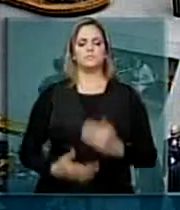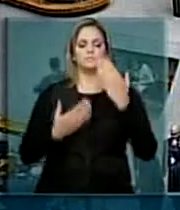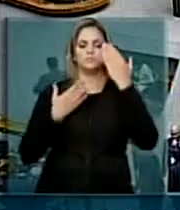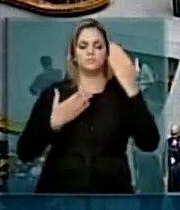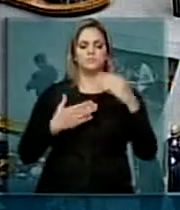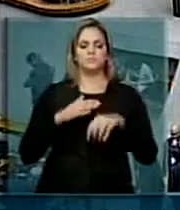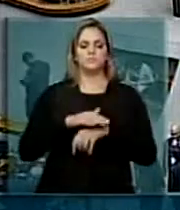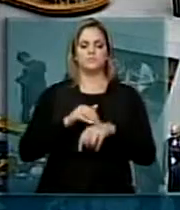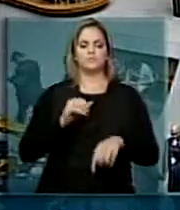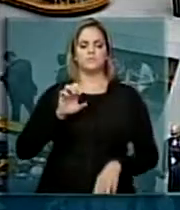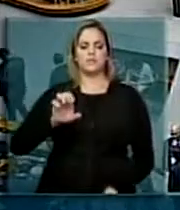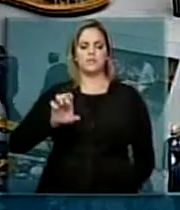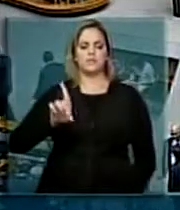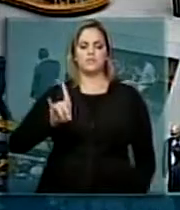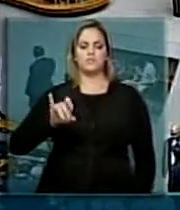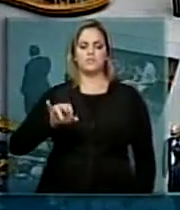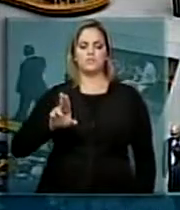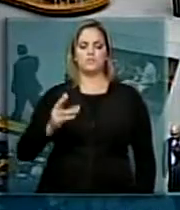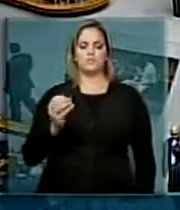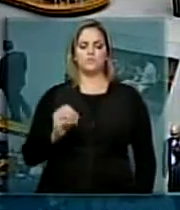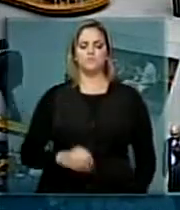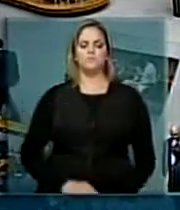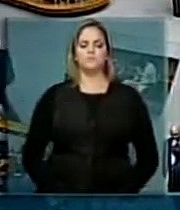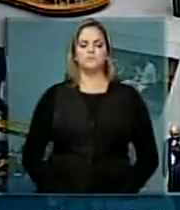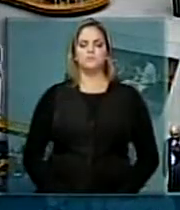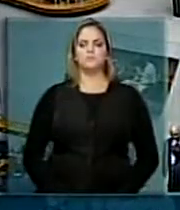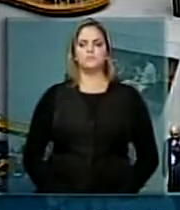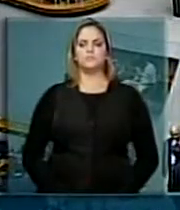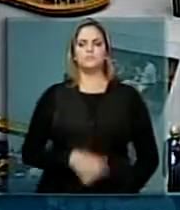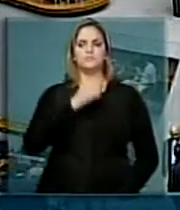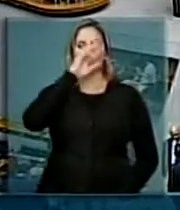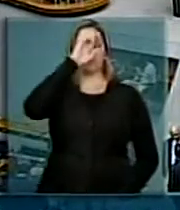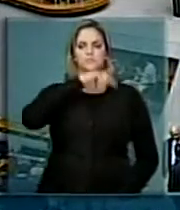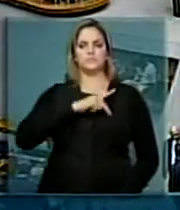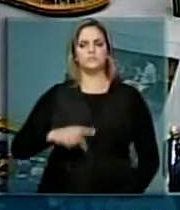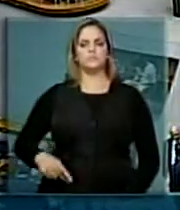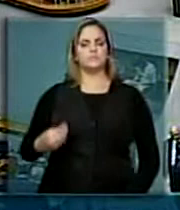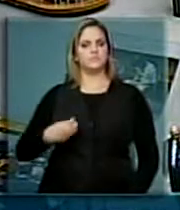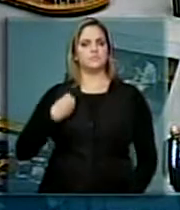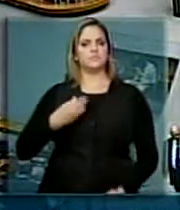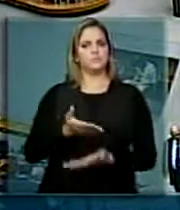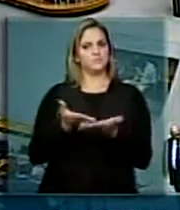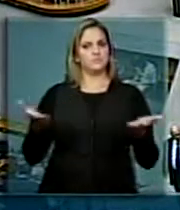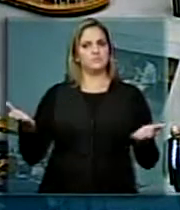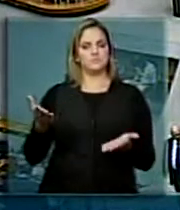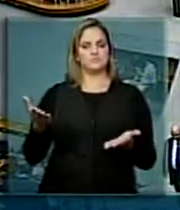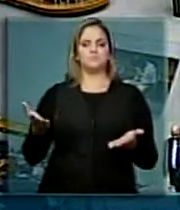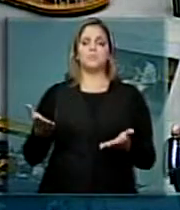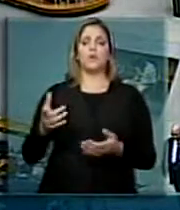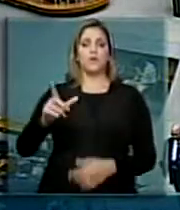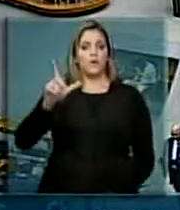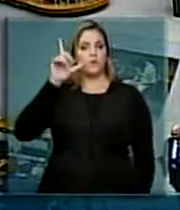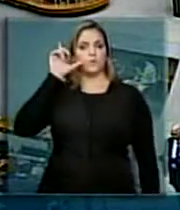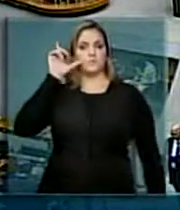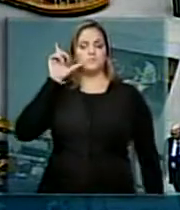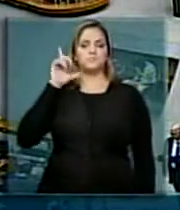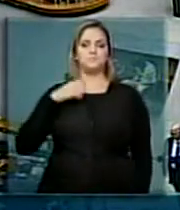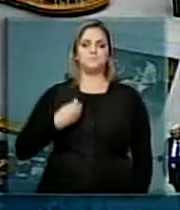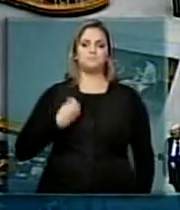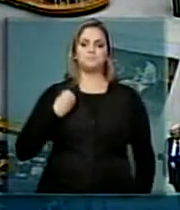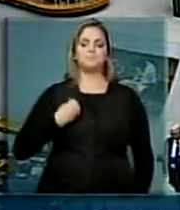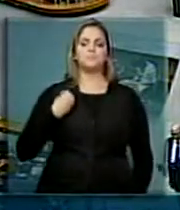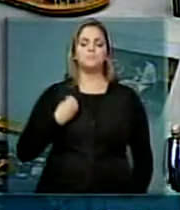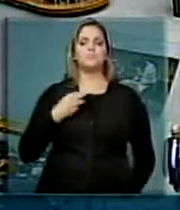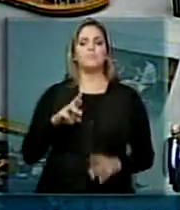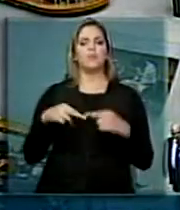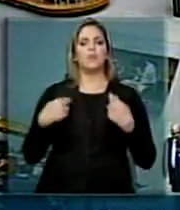A palavra é deputado Edinho Bez. Senhor presidente, meus colegas parlamentares, ontem, participando da reunião